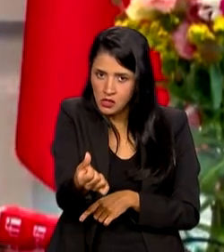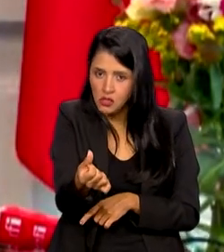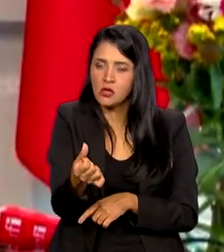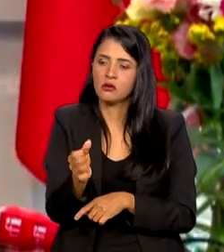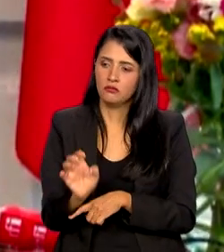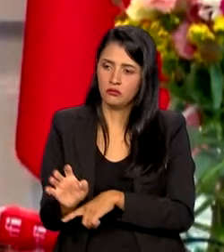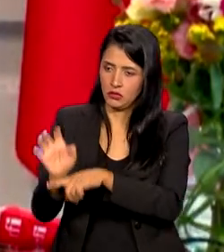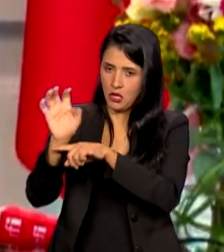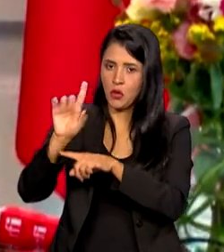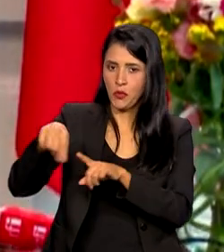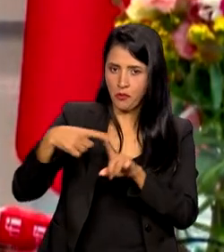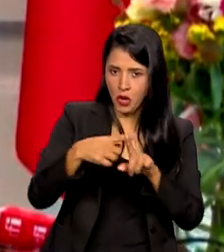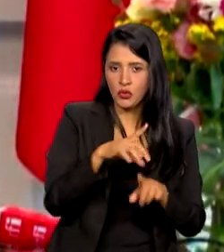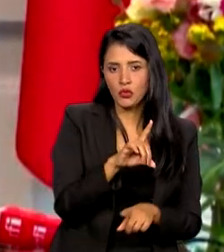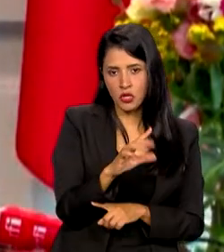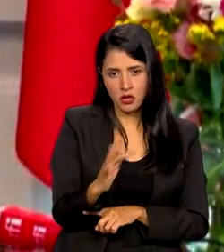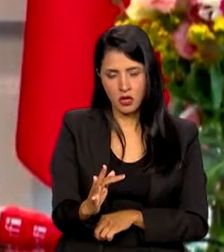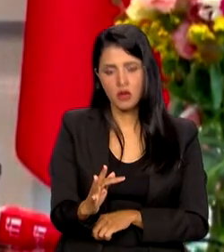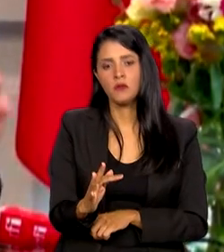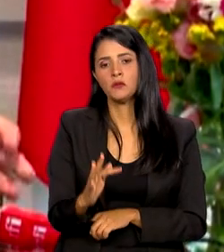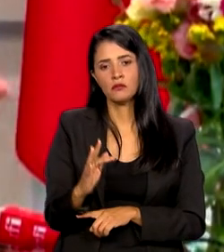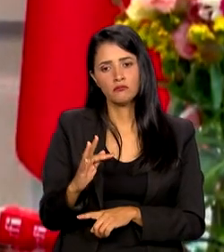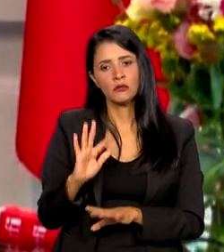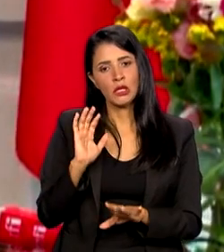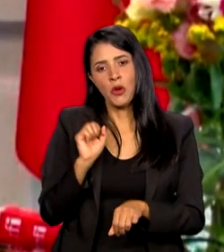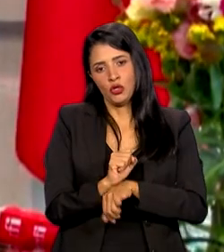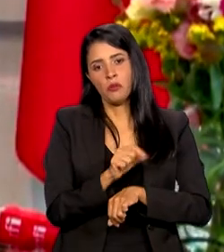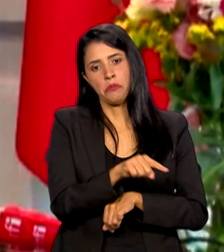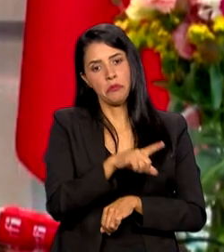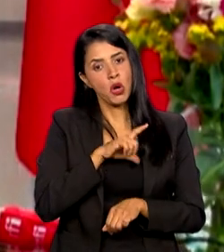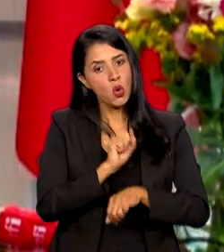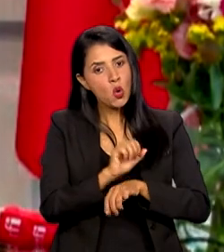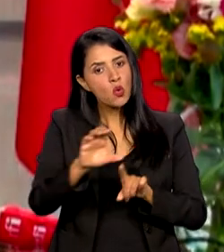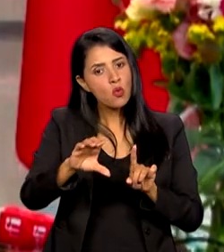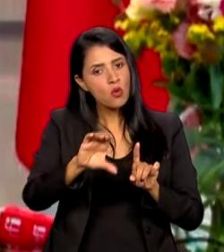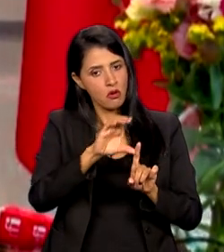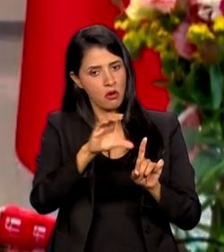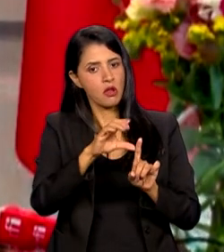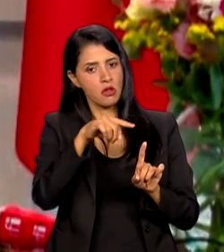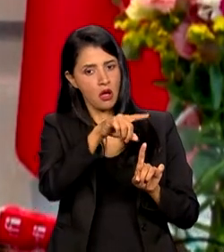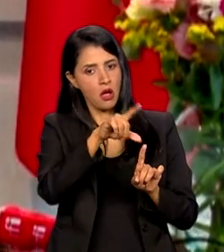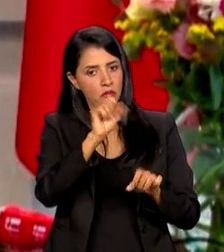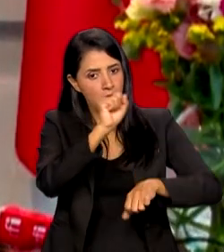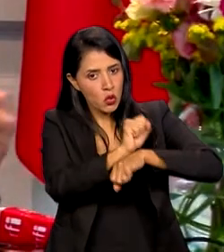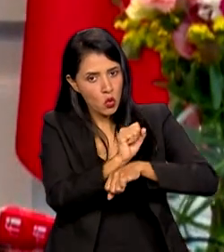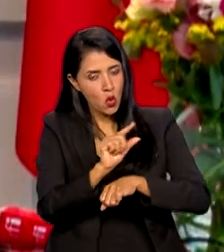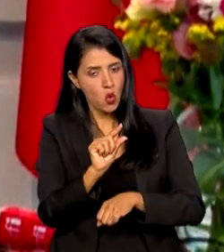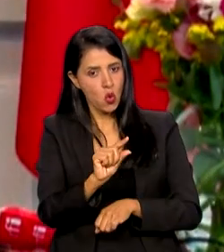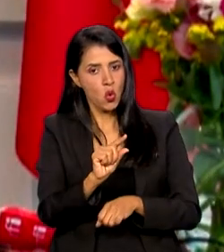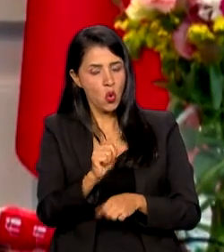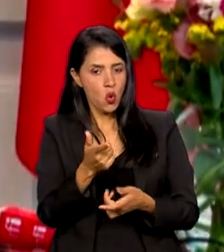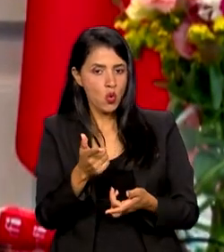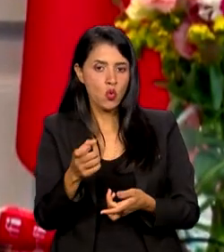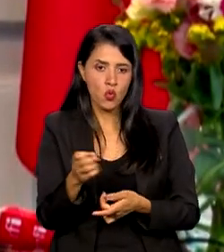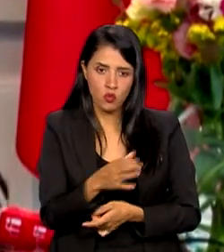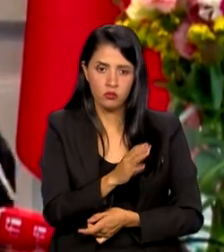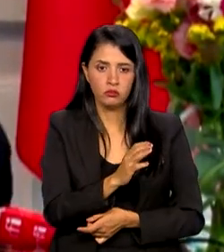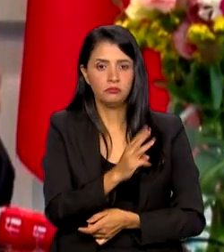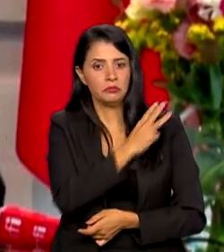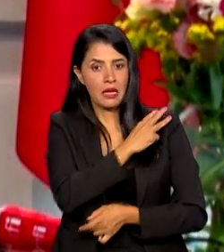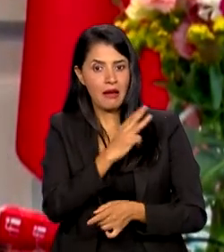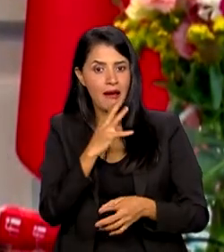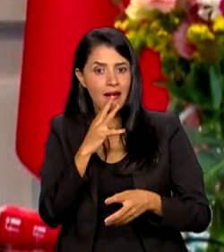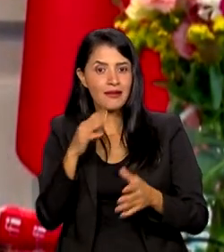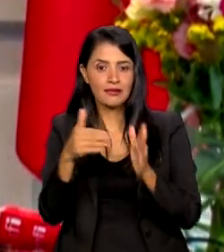do Brasil. E nós suspendemos a implantação no calendário, por enquanto, até que a gente possa concluirmos aí. Nós temos